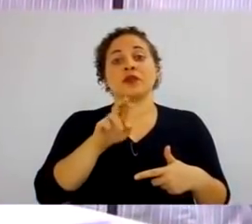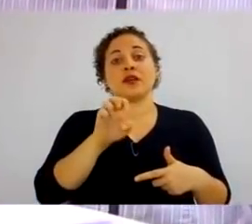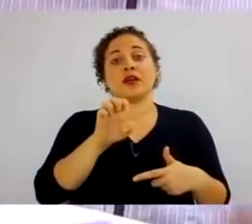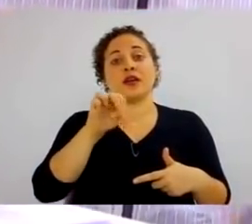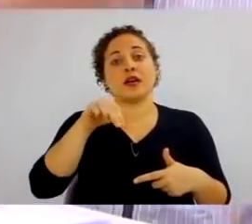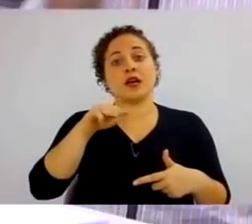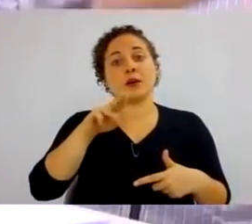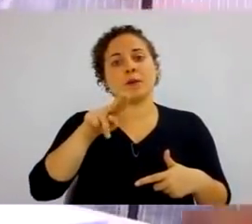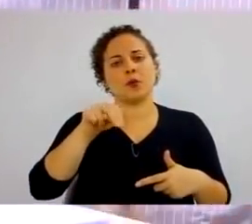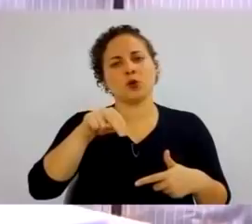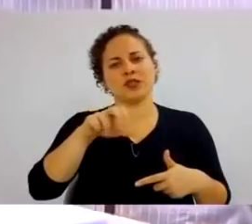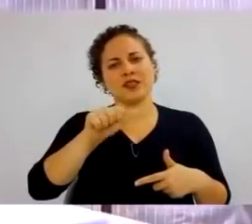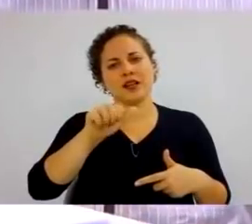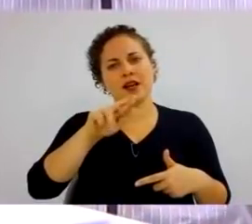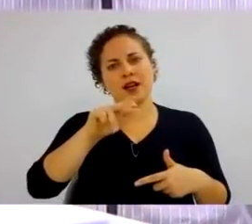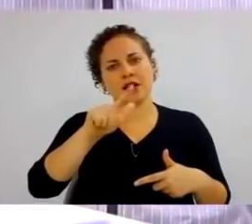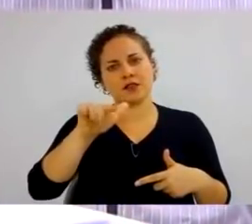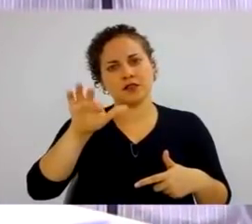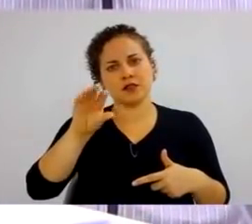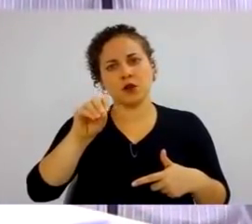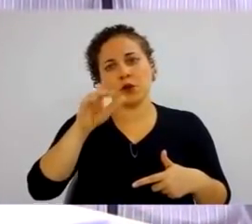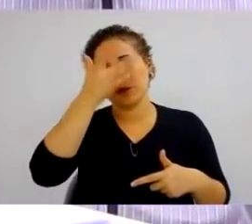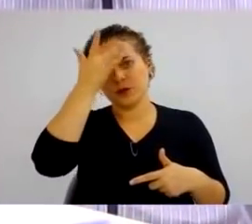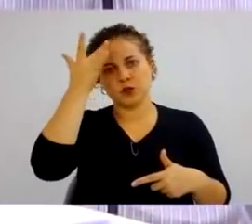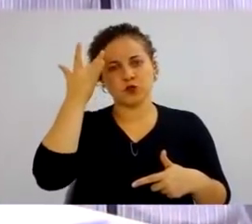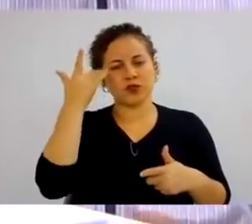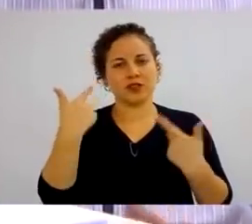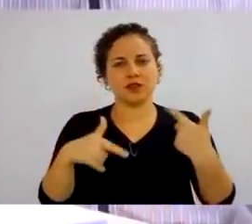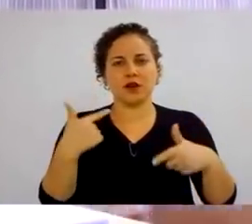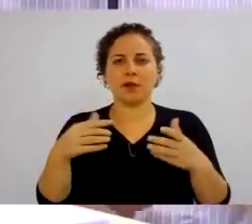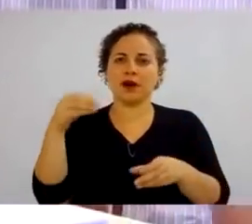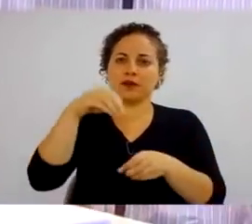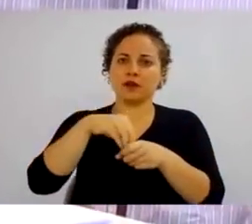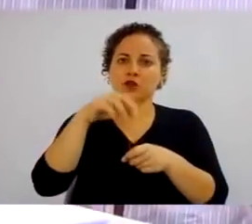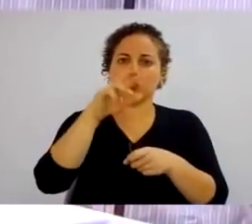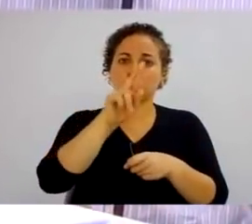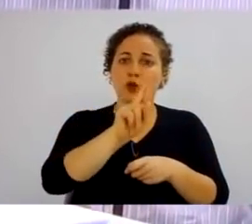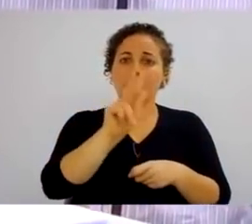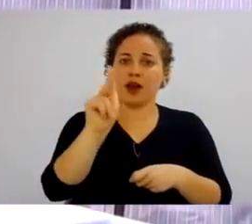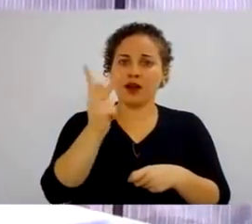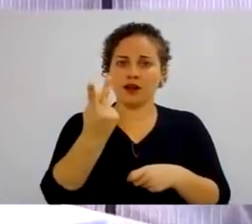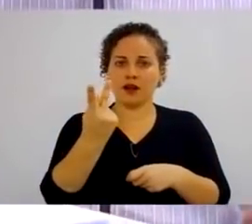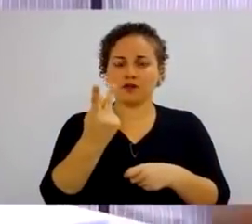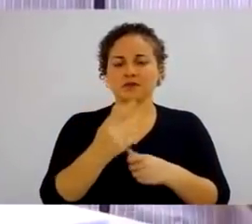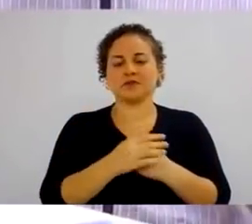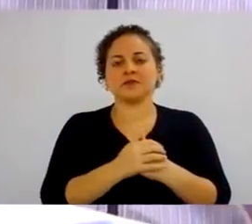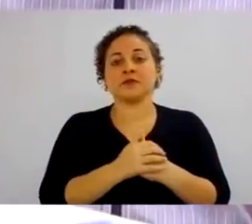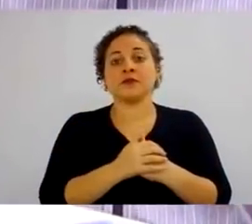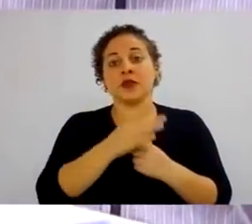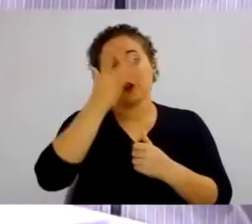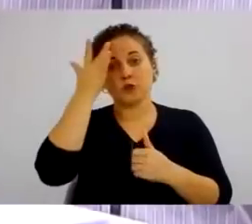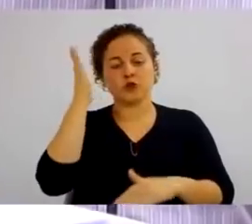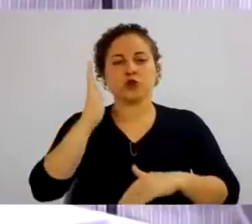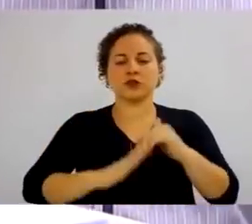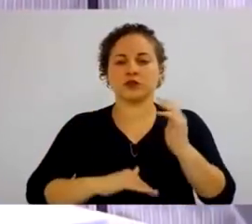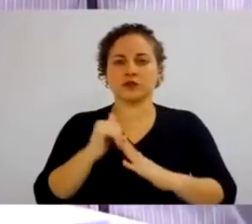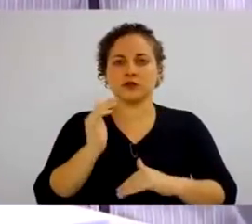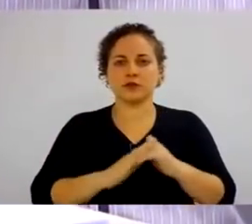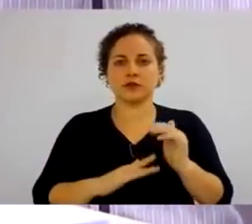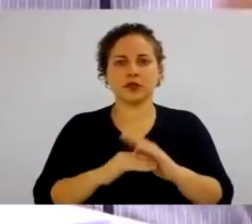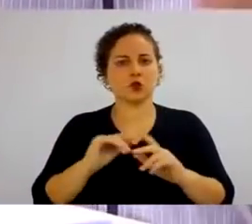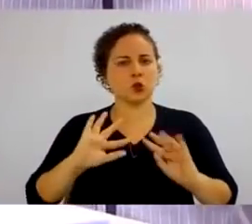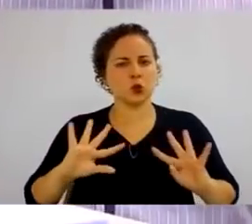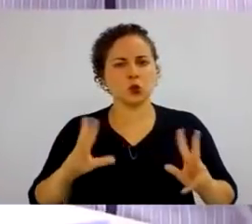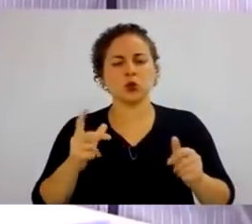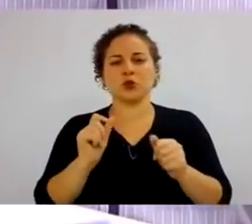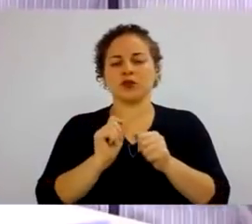de RH que lida com as recompensas que as pessoas recebem em troca do desempenho de todas as tarefas que ela